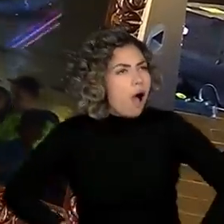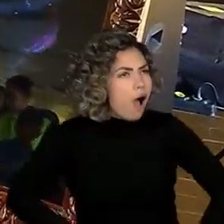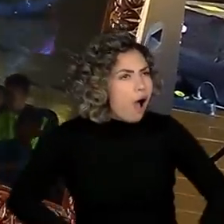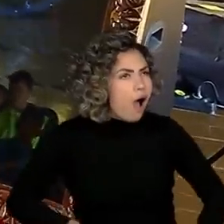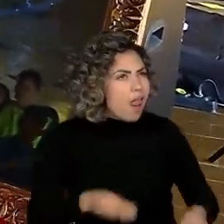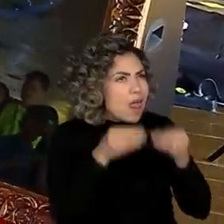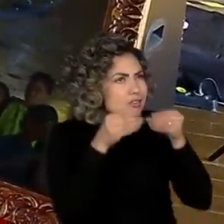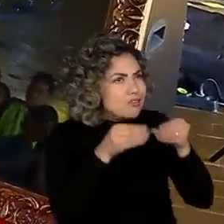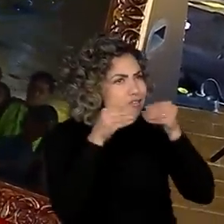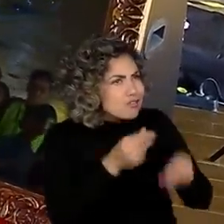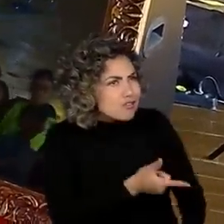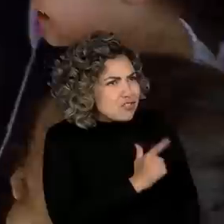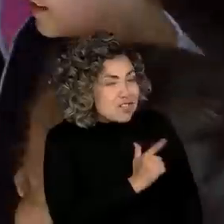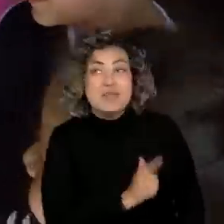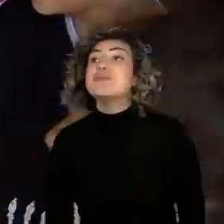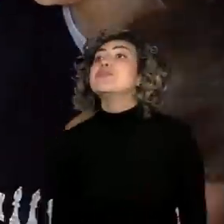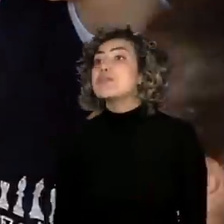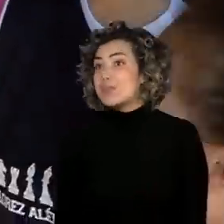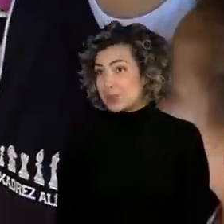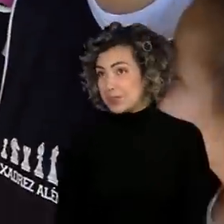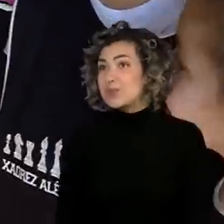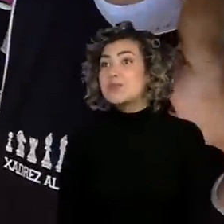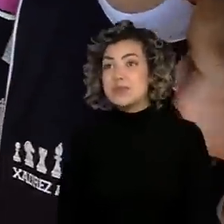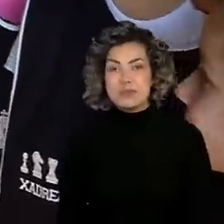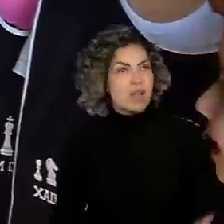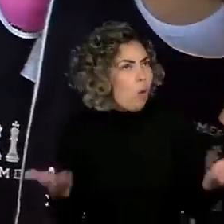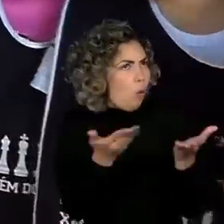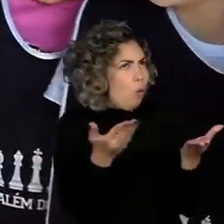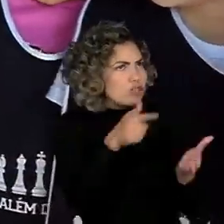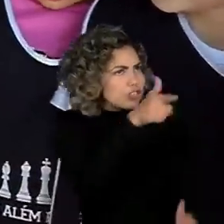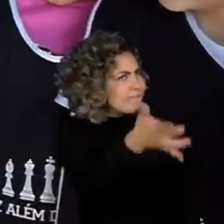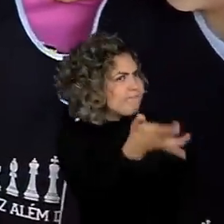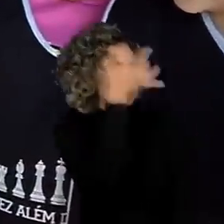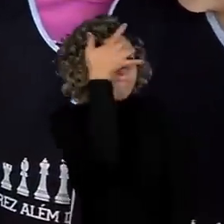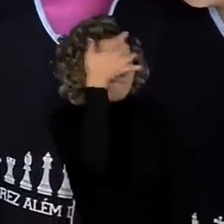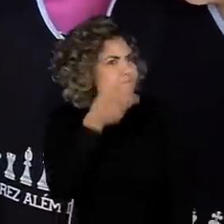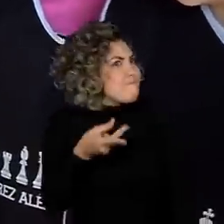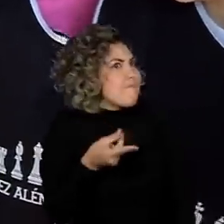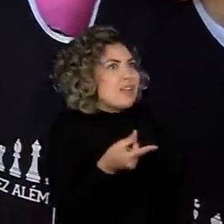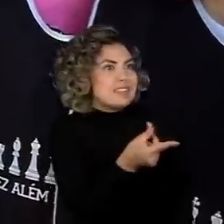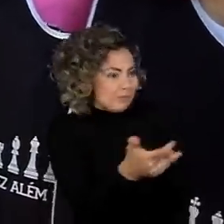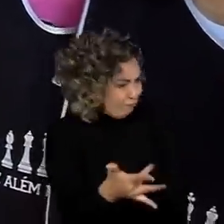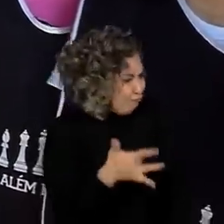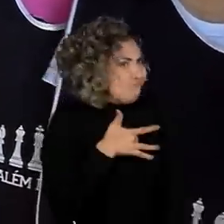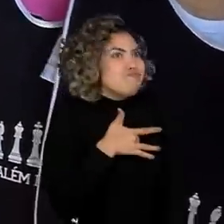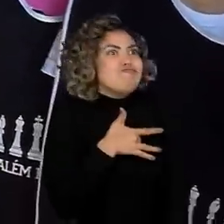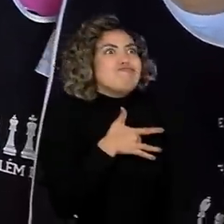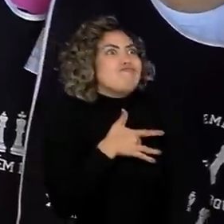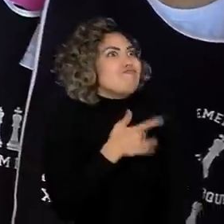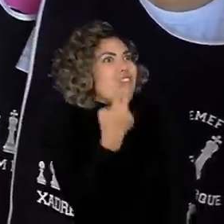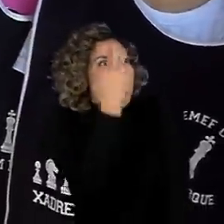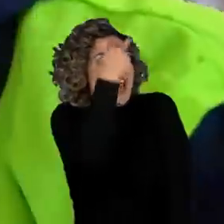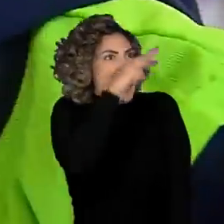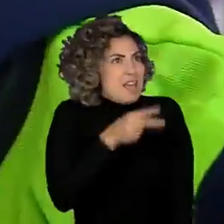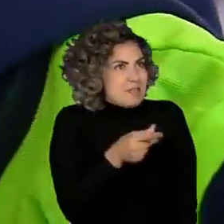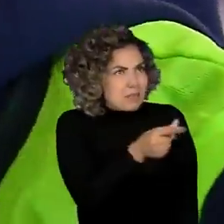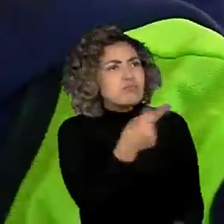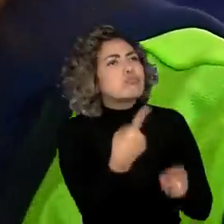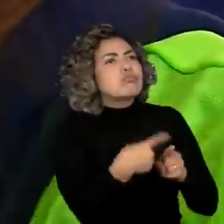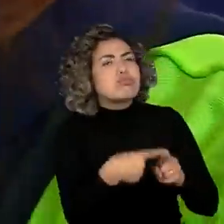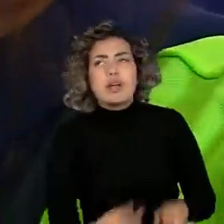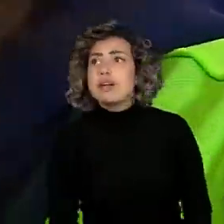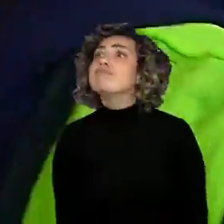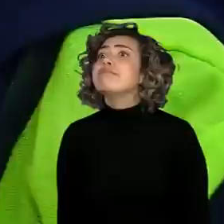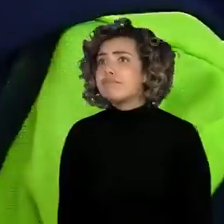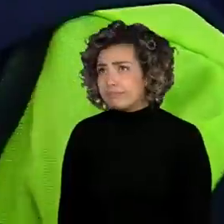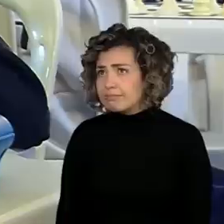lanchinho também. Sim. Esse é um dia que vai ficar para sempre na memória e no coração? Sim. Por quê? Por causa que a gente vai limpar